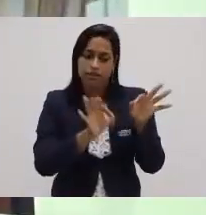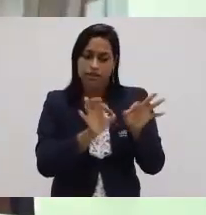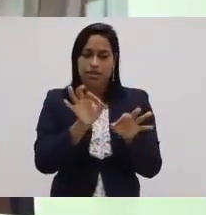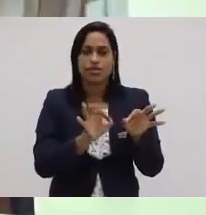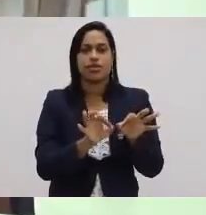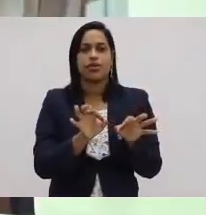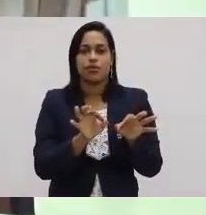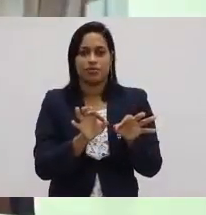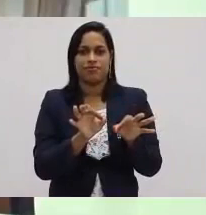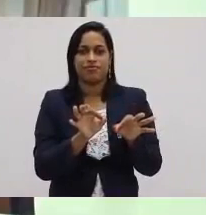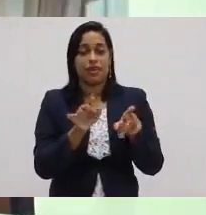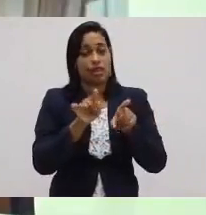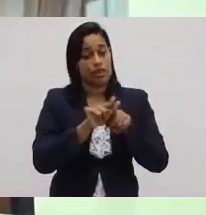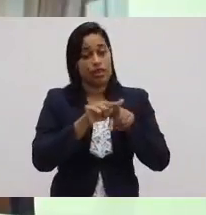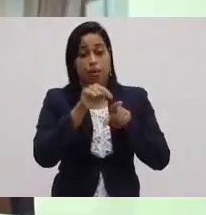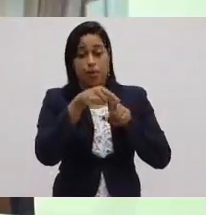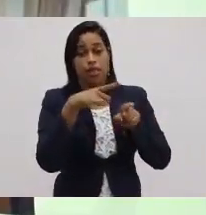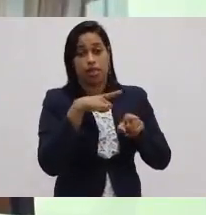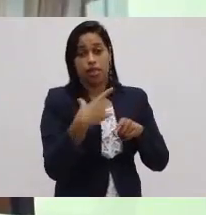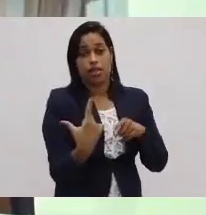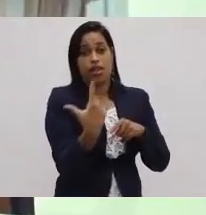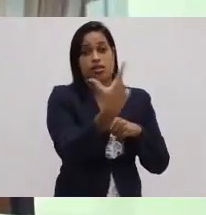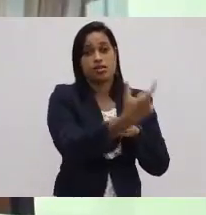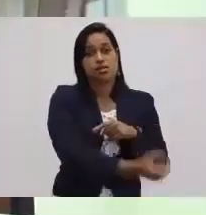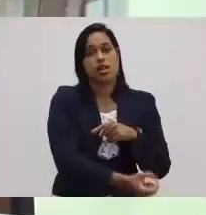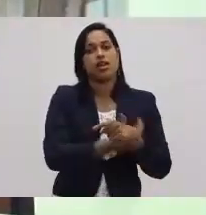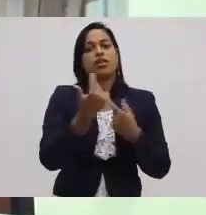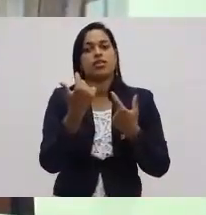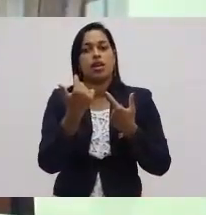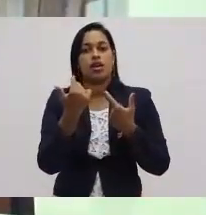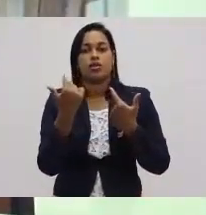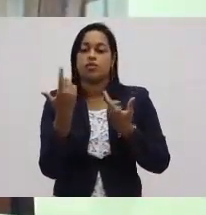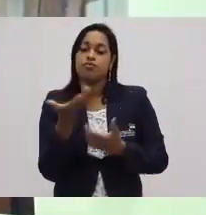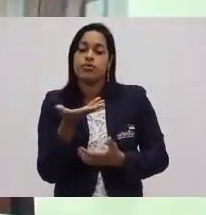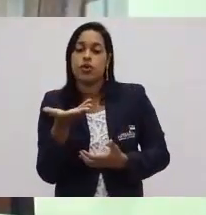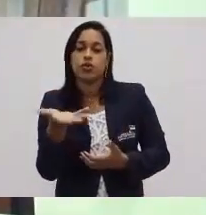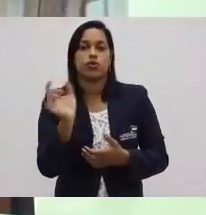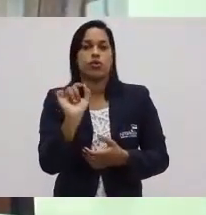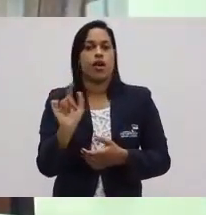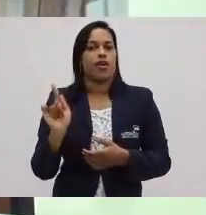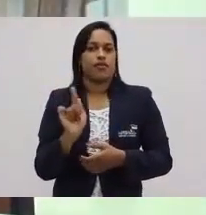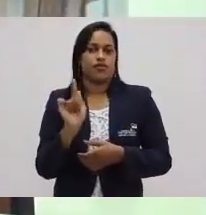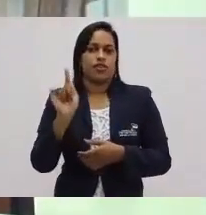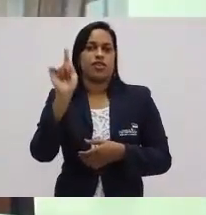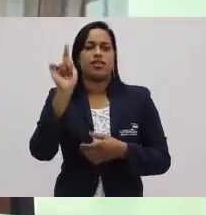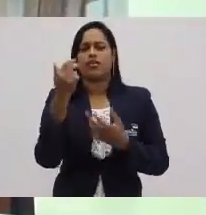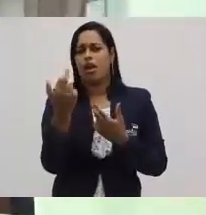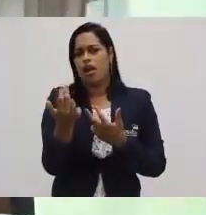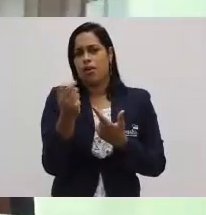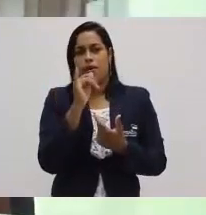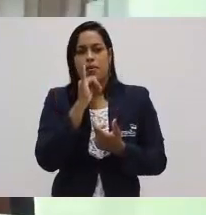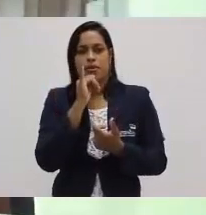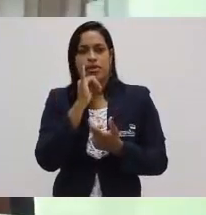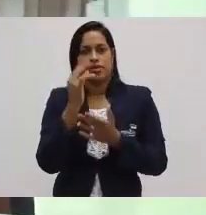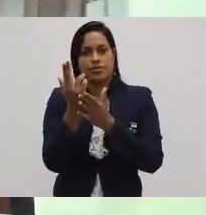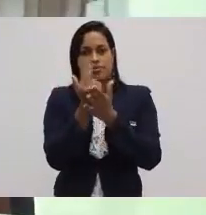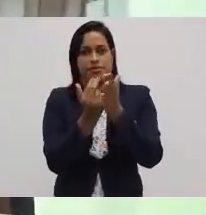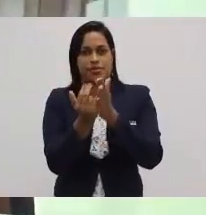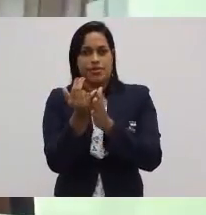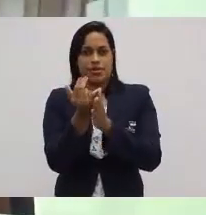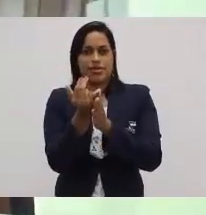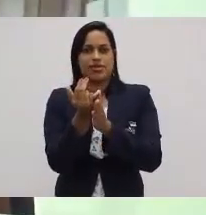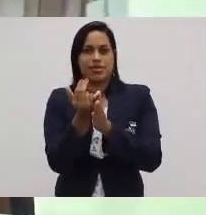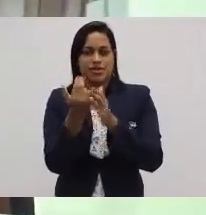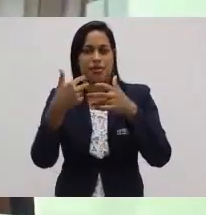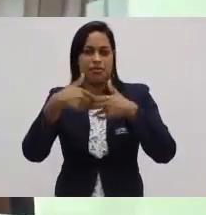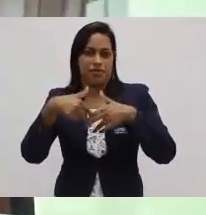emitiriam uma saída, que seria o produto refrigerante. Da mesma forma, em uma gráfica, alguns exemplos de entradas